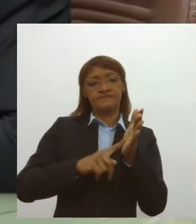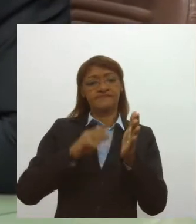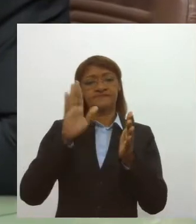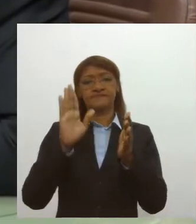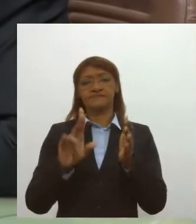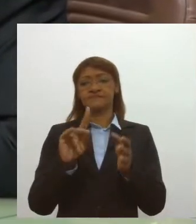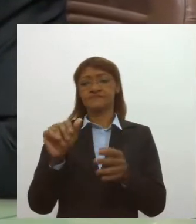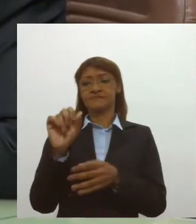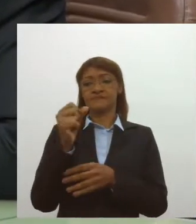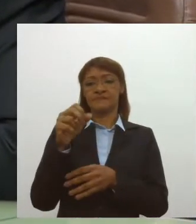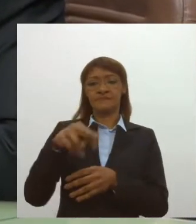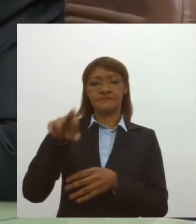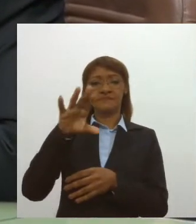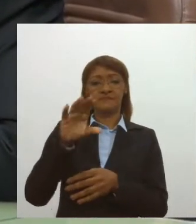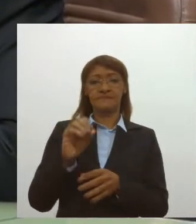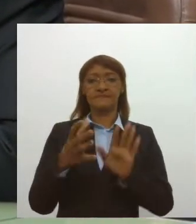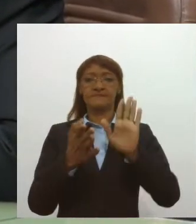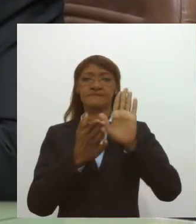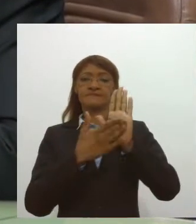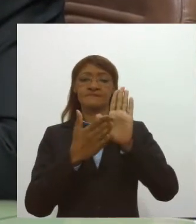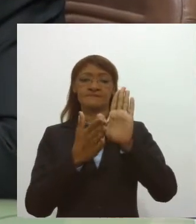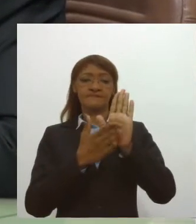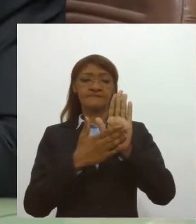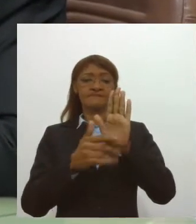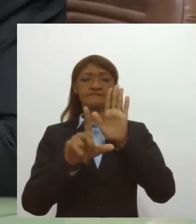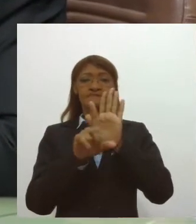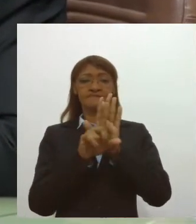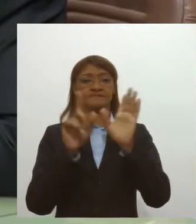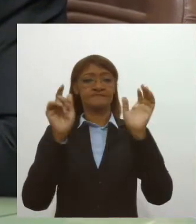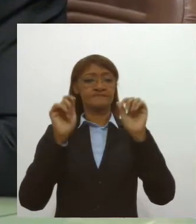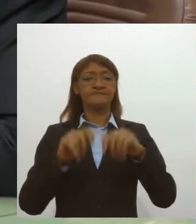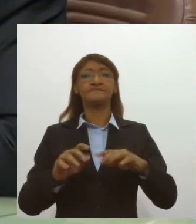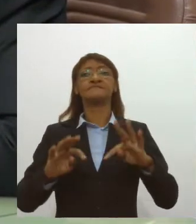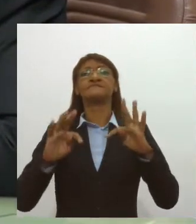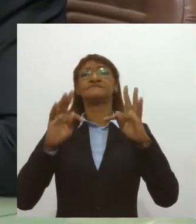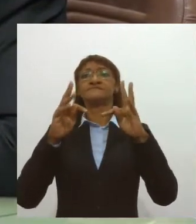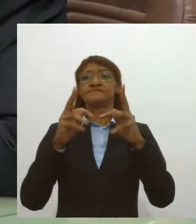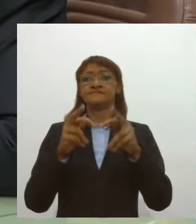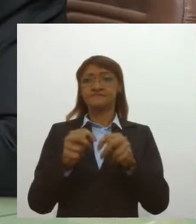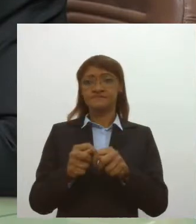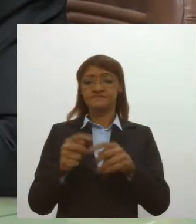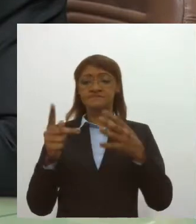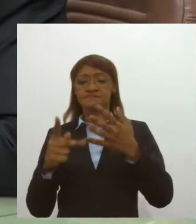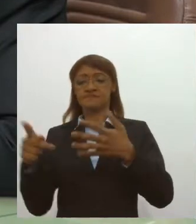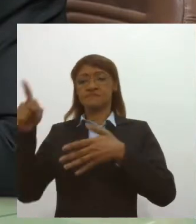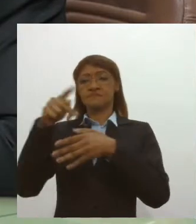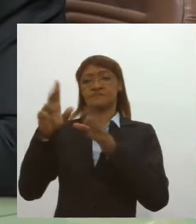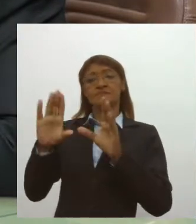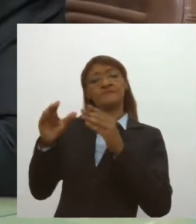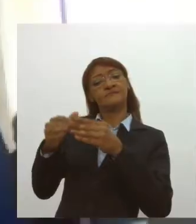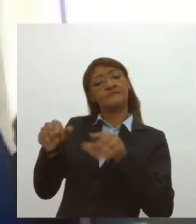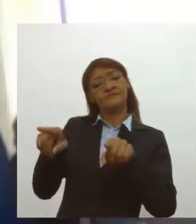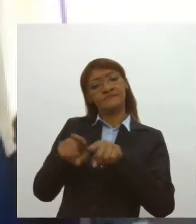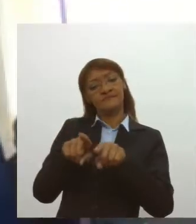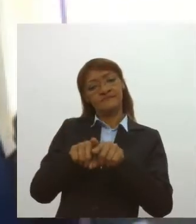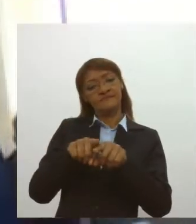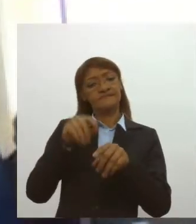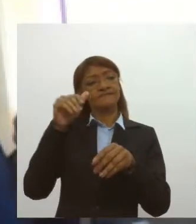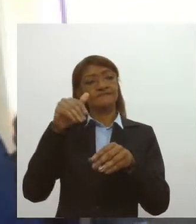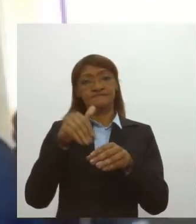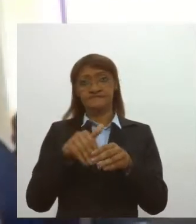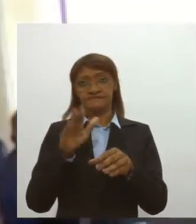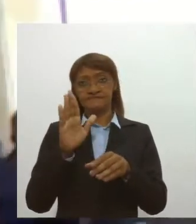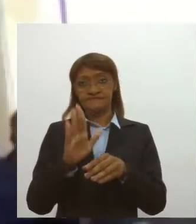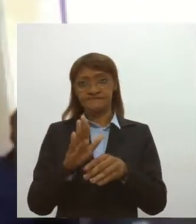dia 8 de março uma proposta de lei para que a categoria entre no grupo prioritário de vacinação. O professor